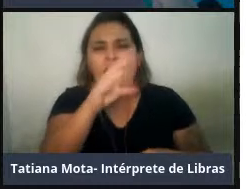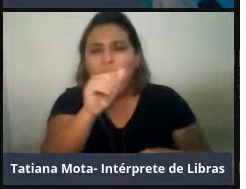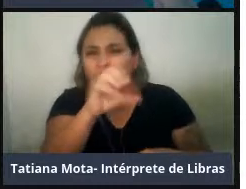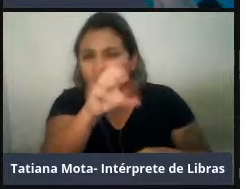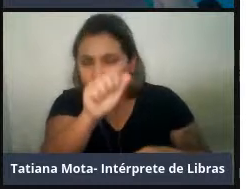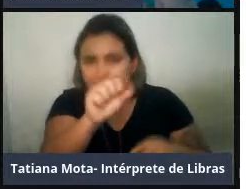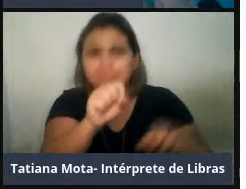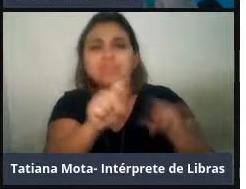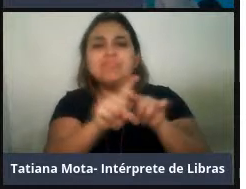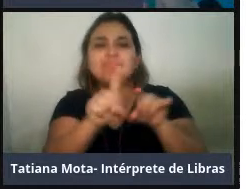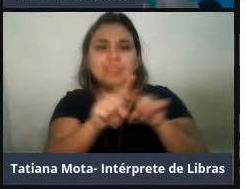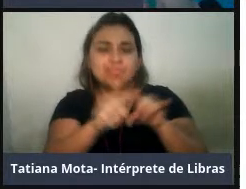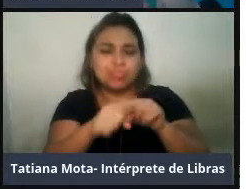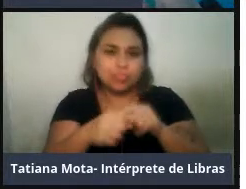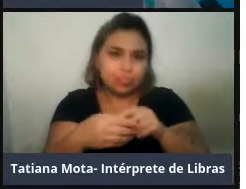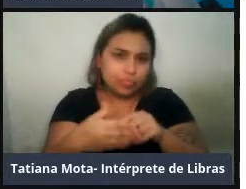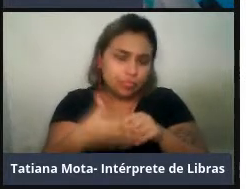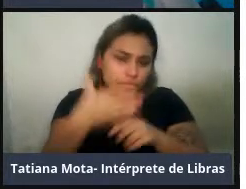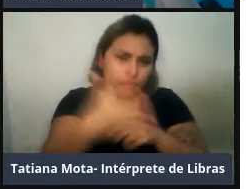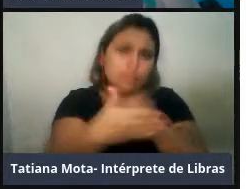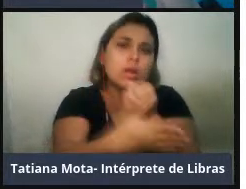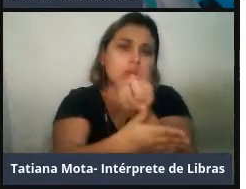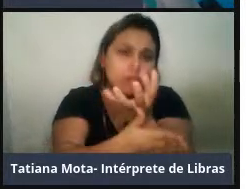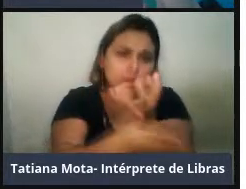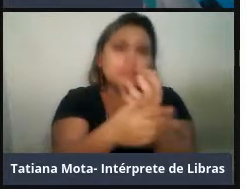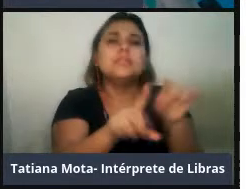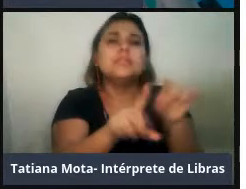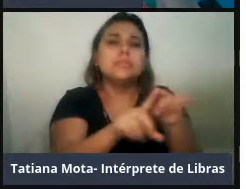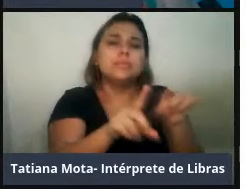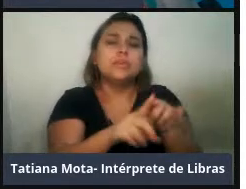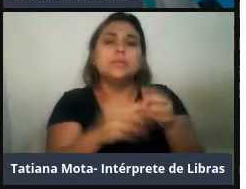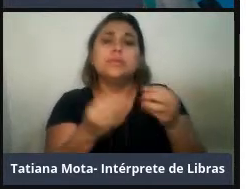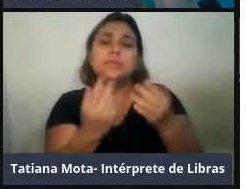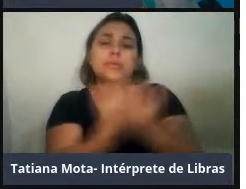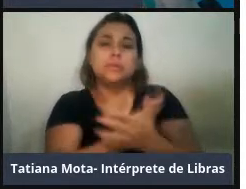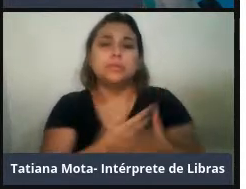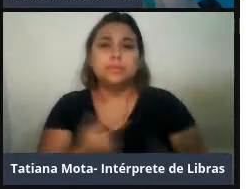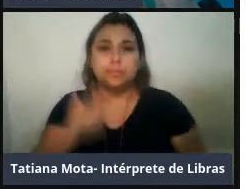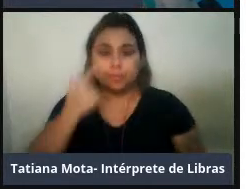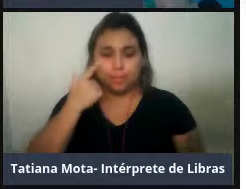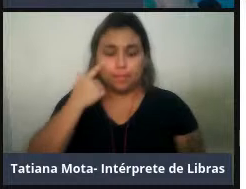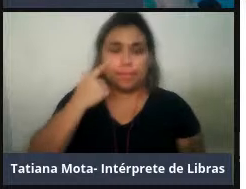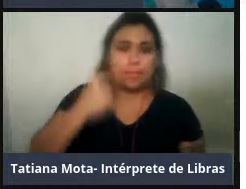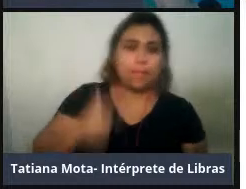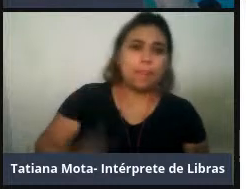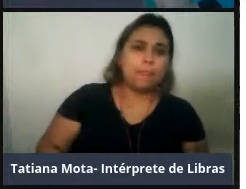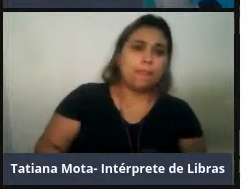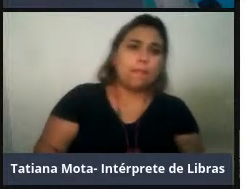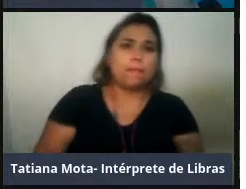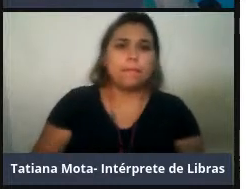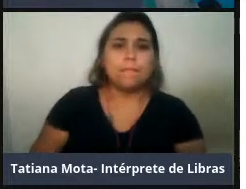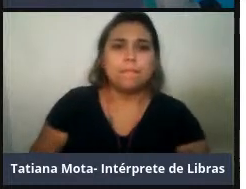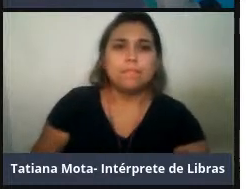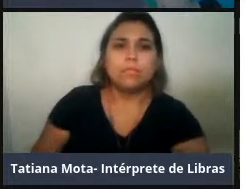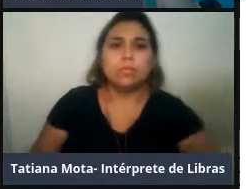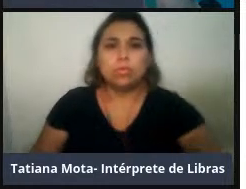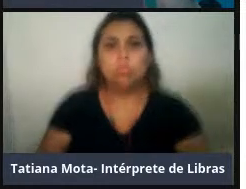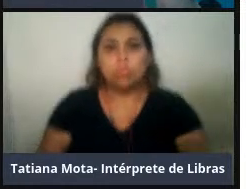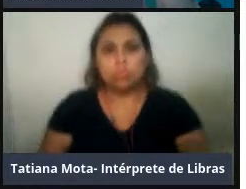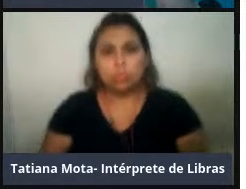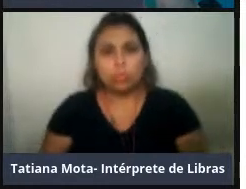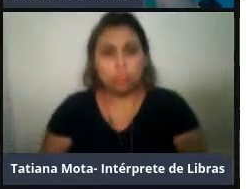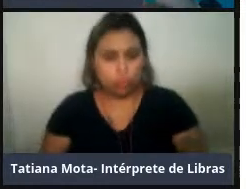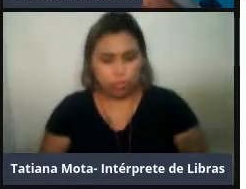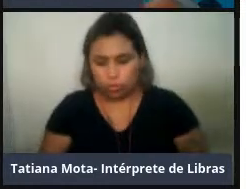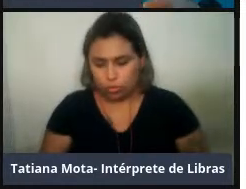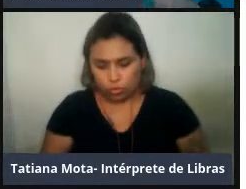normalmente indicam uma filiação social, mas eu acho que nos botos não é tanto isso, porque eles não parecem formar grupos